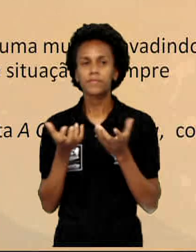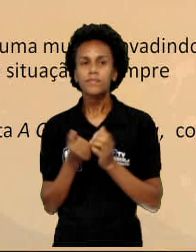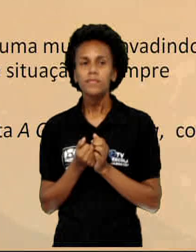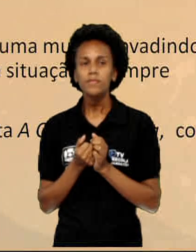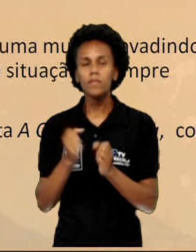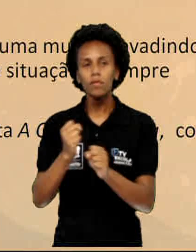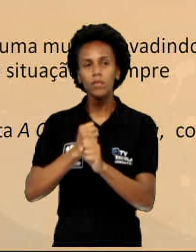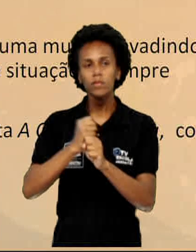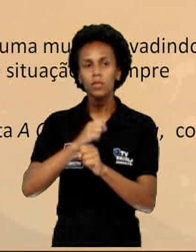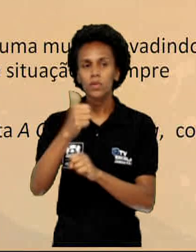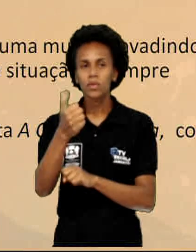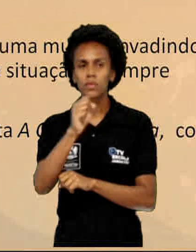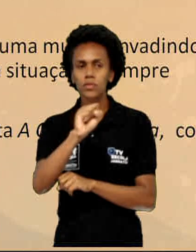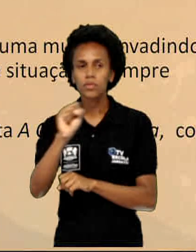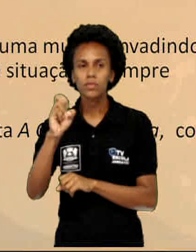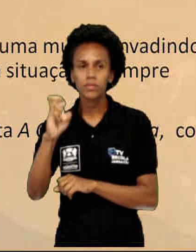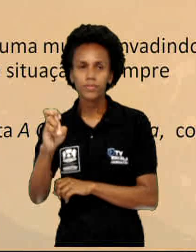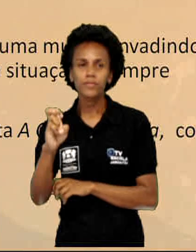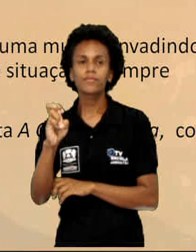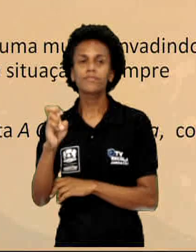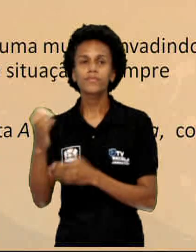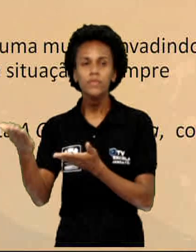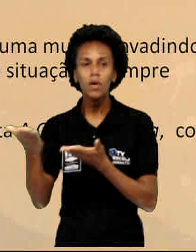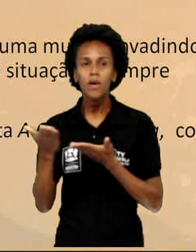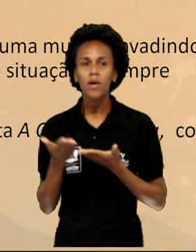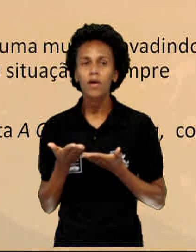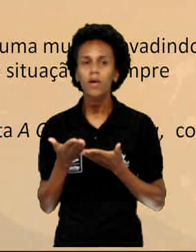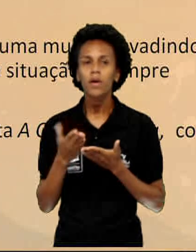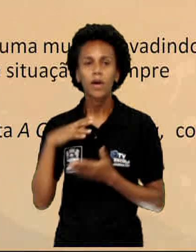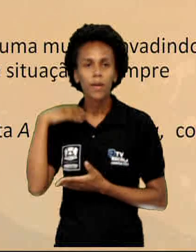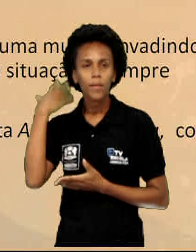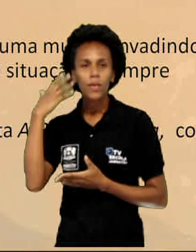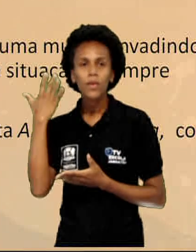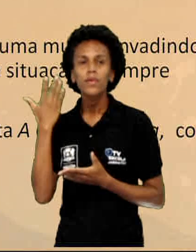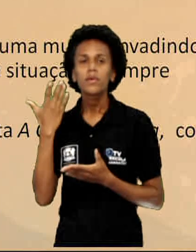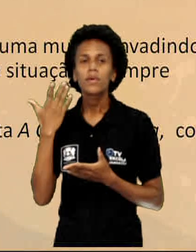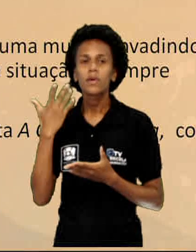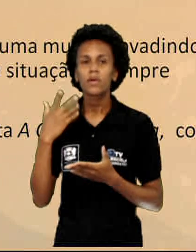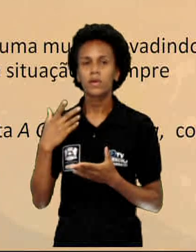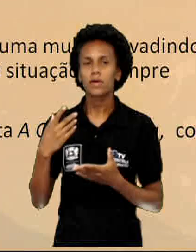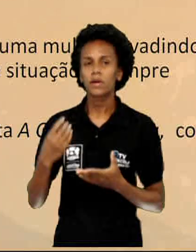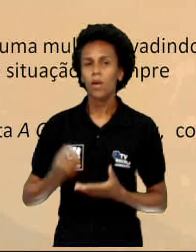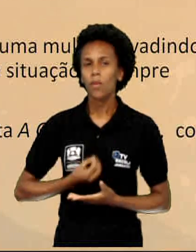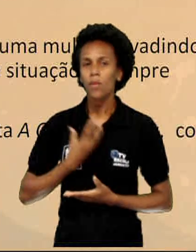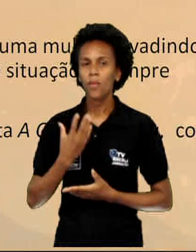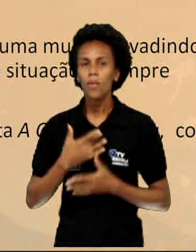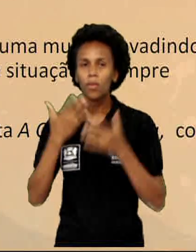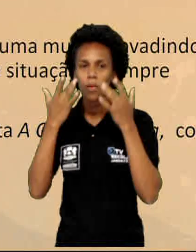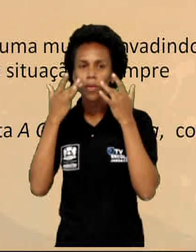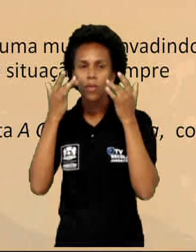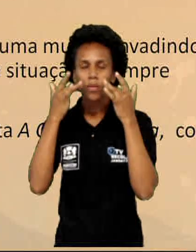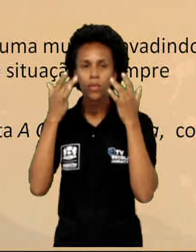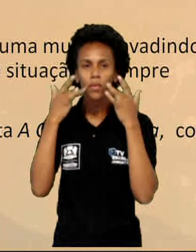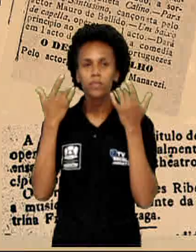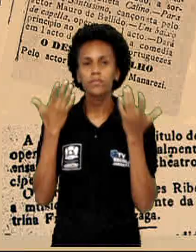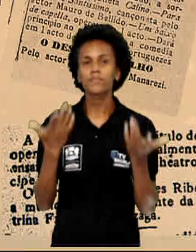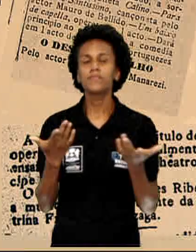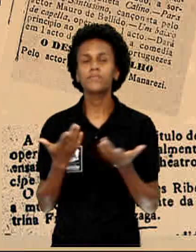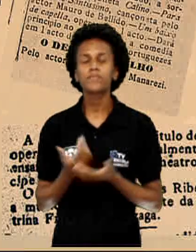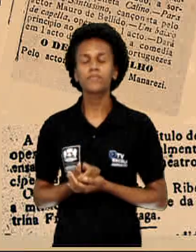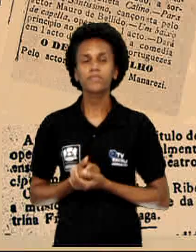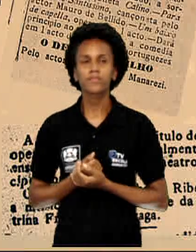convidada a colocar sua música na opereta Corte na Roça, com o texto de Palhares Ribeiro, no Teatro Imperial.